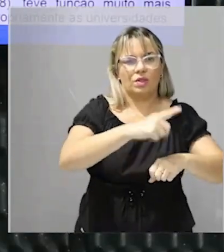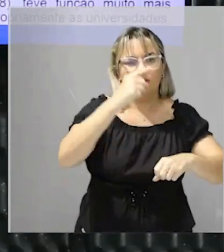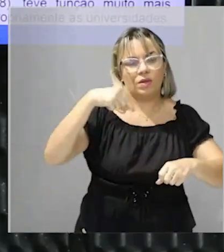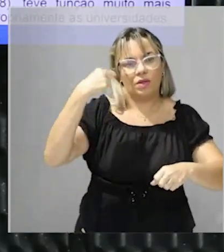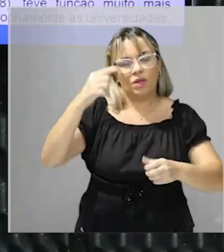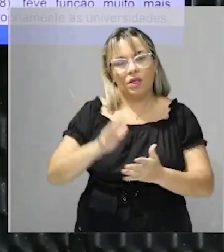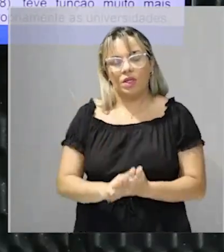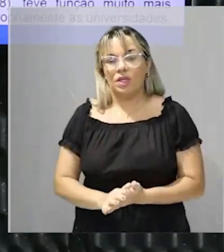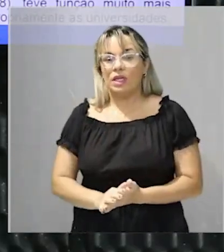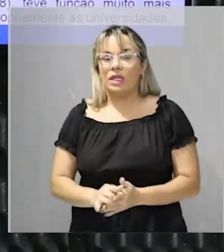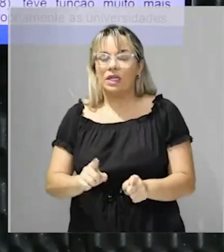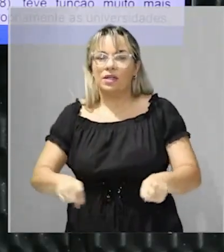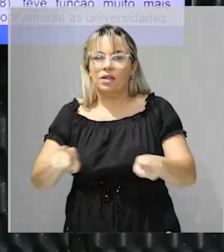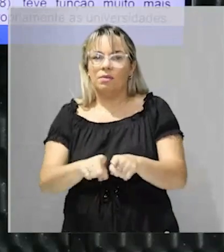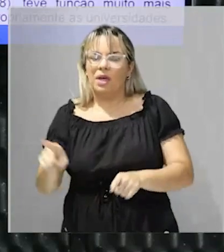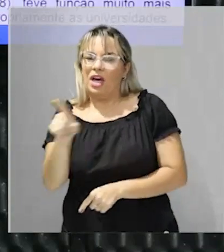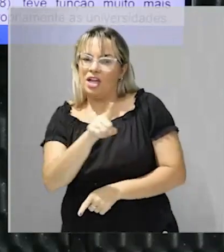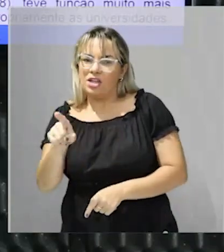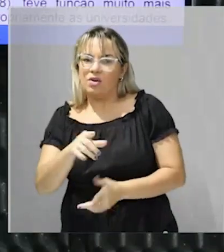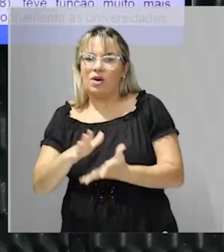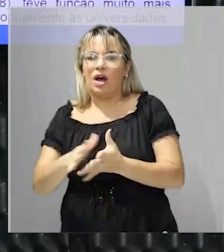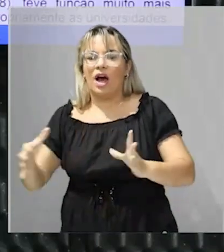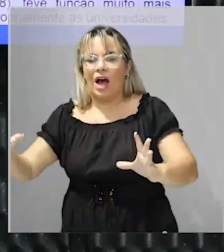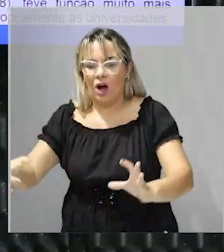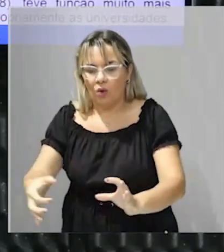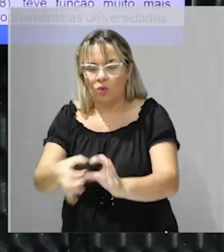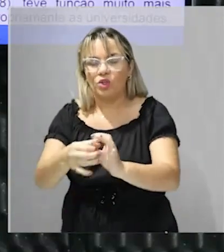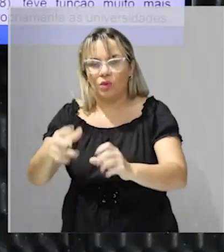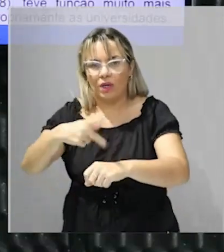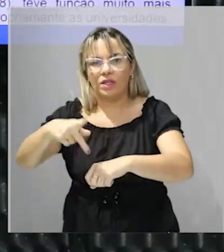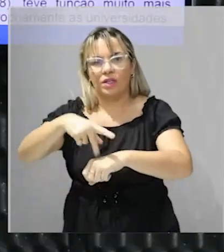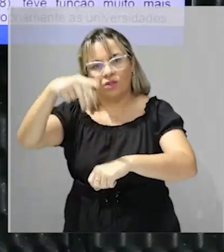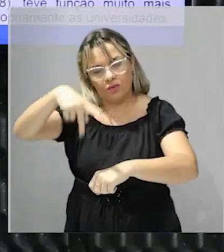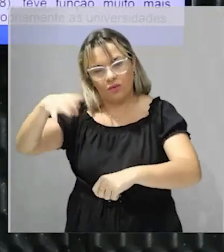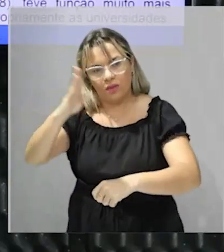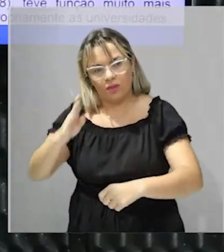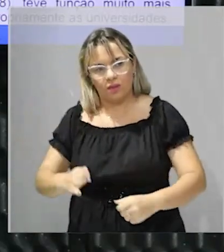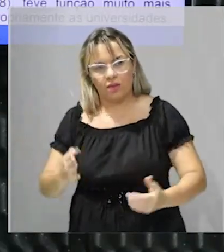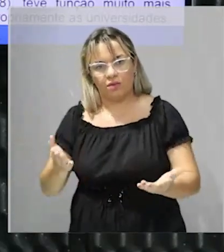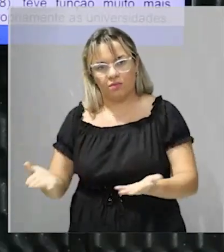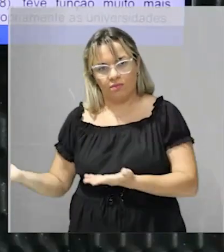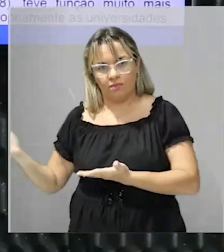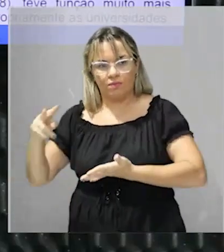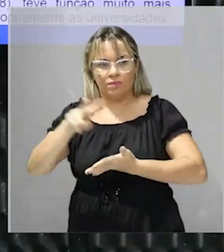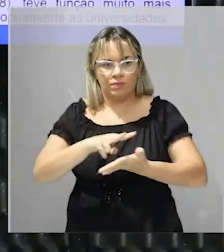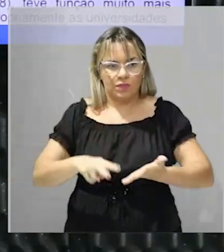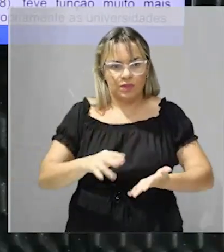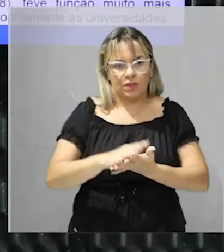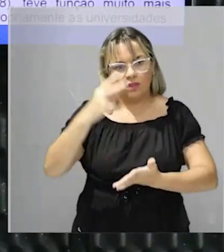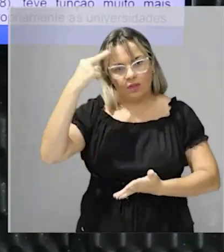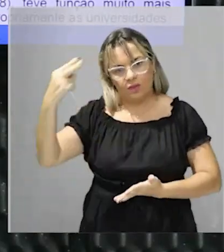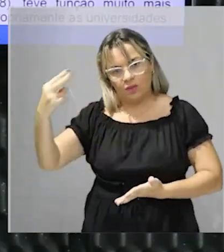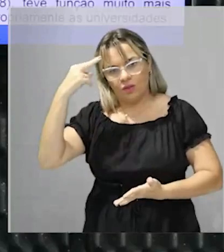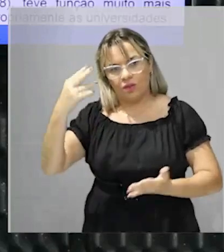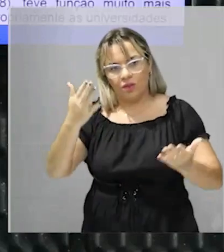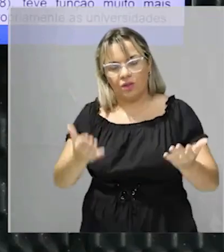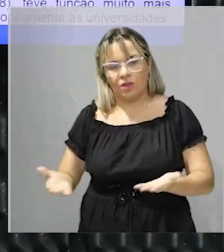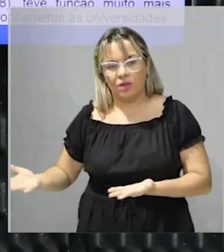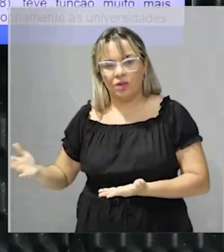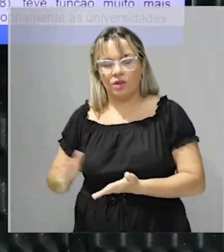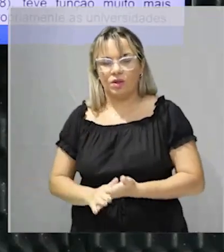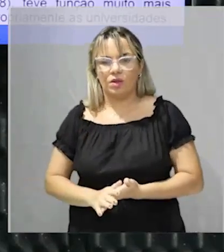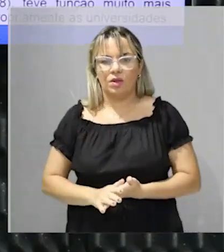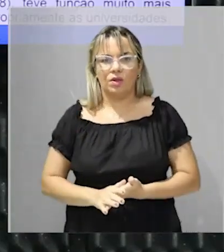Olha só. Para o historiador brasileiro, José Murilo de Carvalho, no Brasil, parte da sociedade